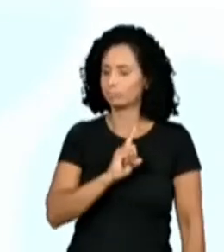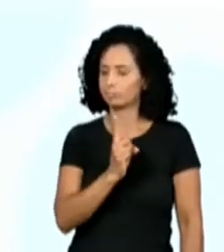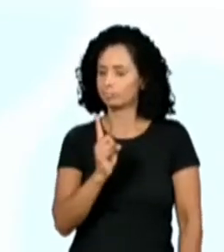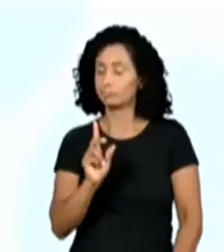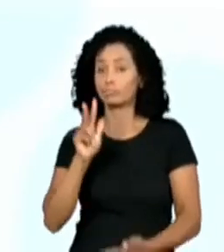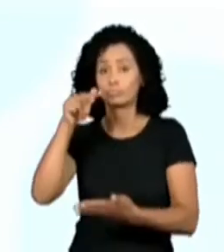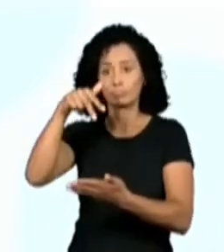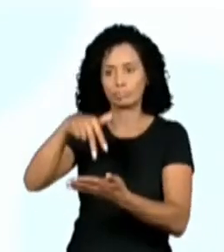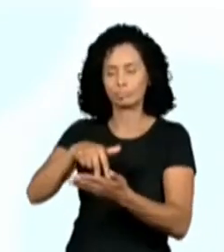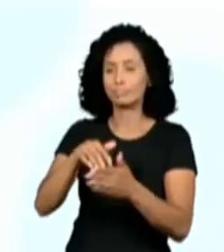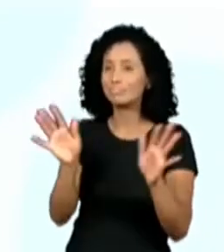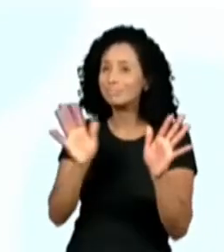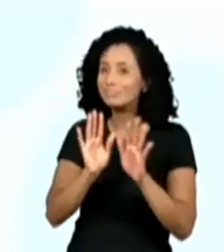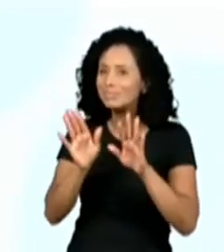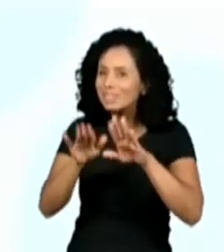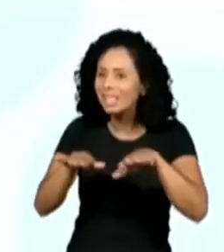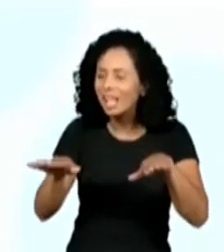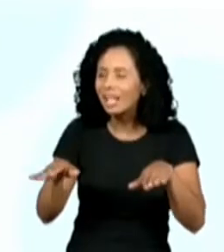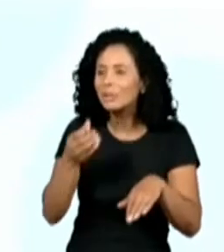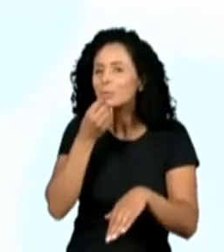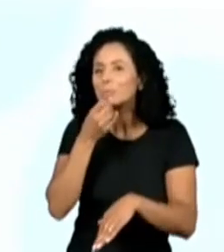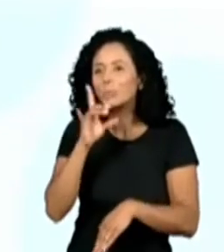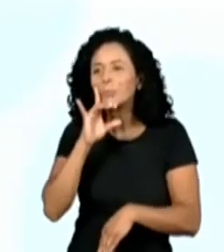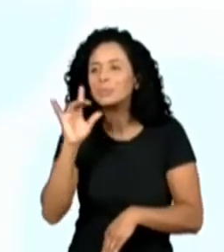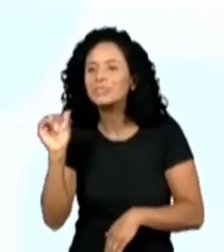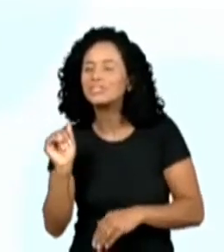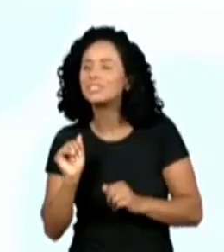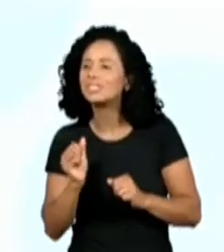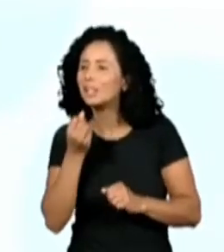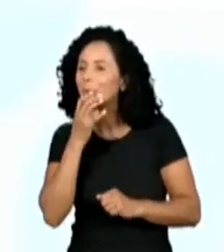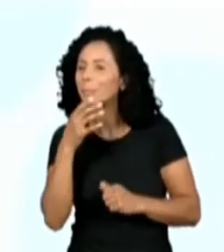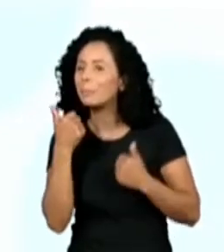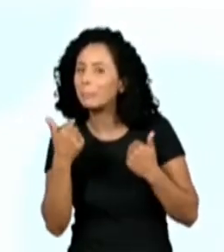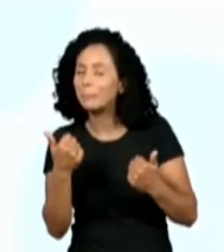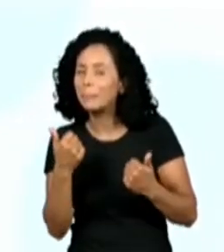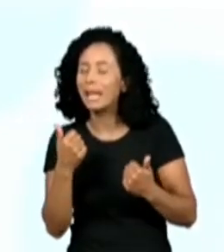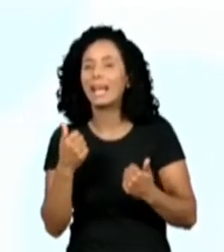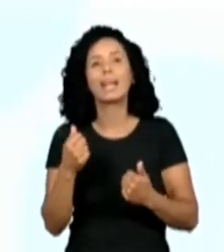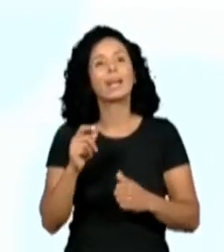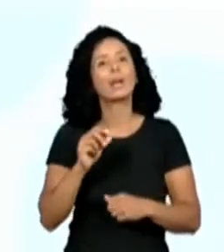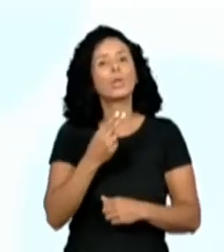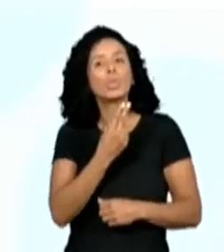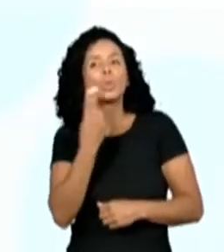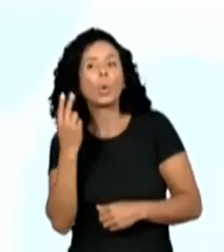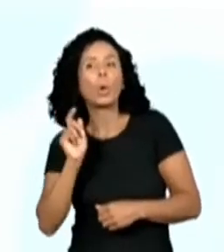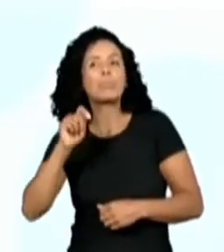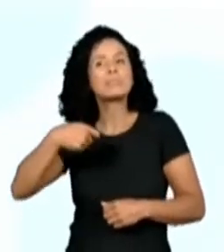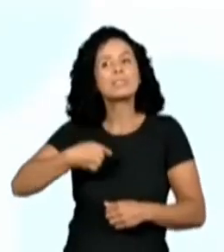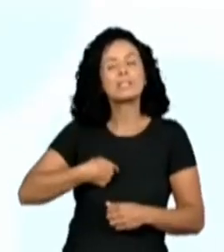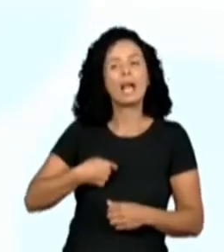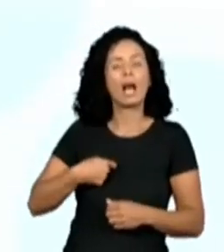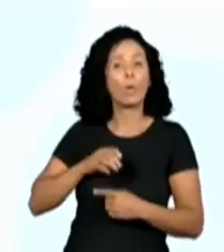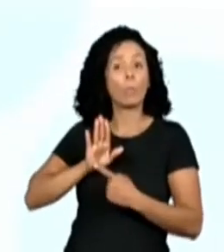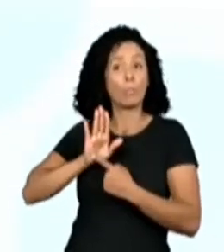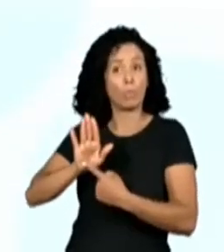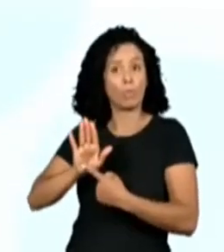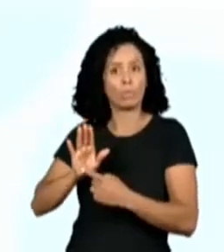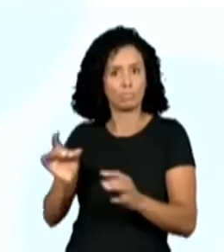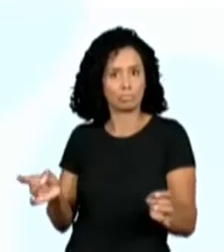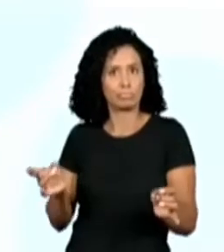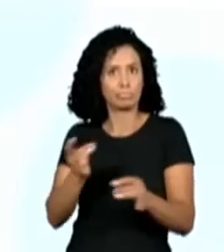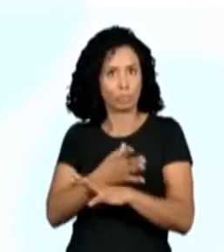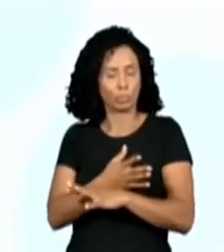E os alunos lá na Austrália, na Holanda, ali nos Países Baixos, eles falariam para ela assim, Welcome, Polly.